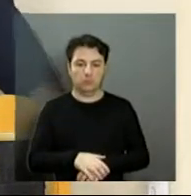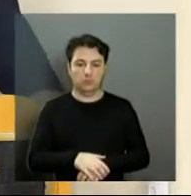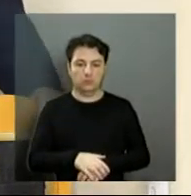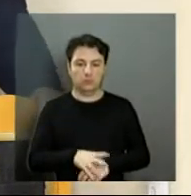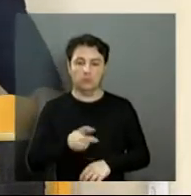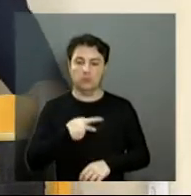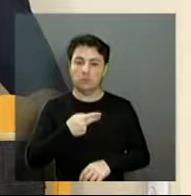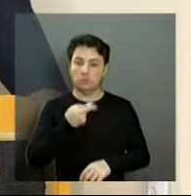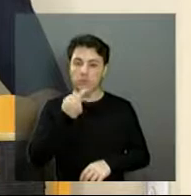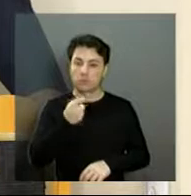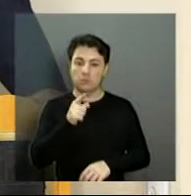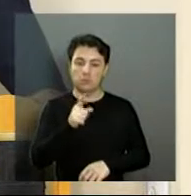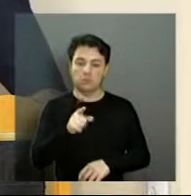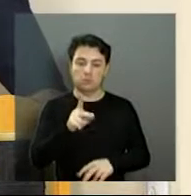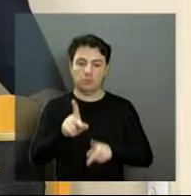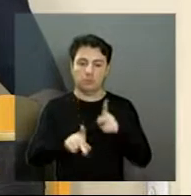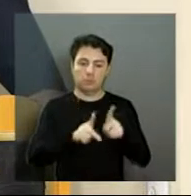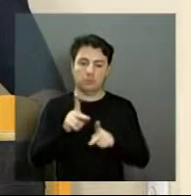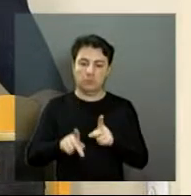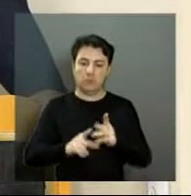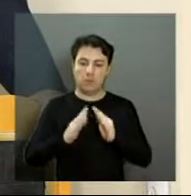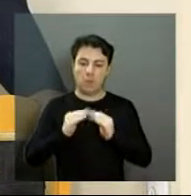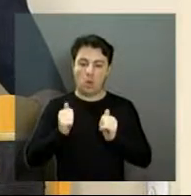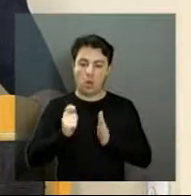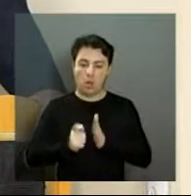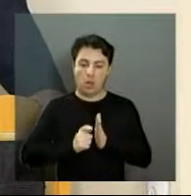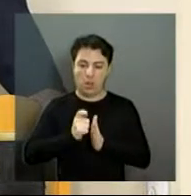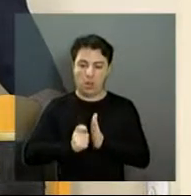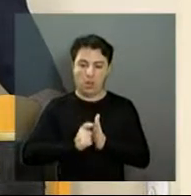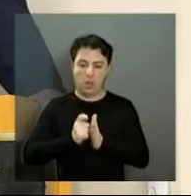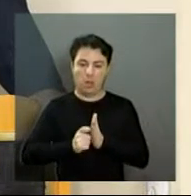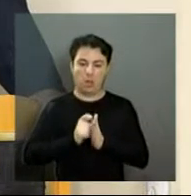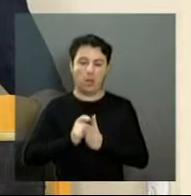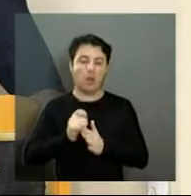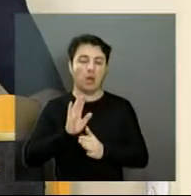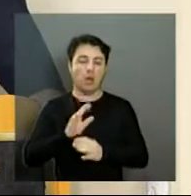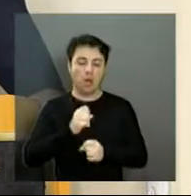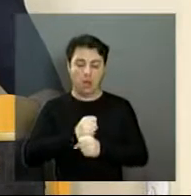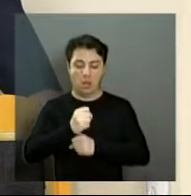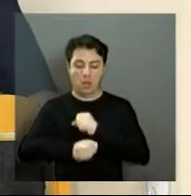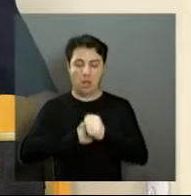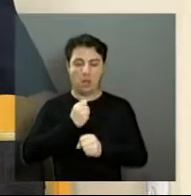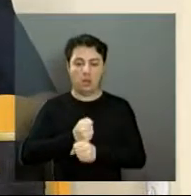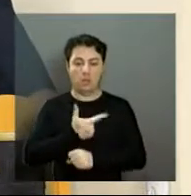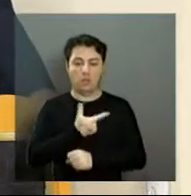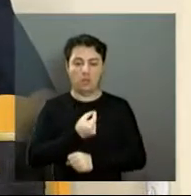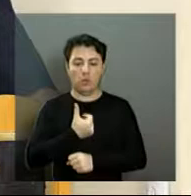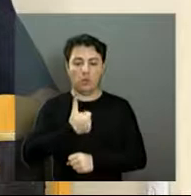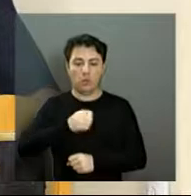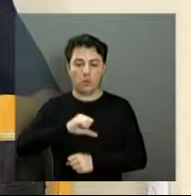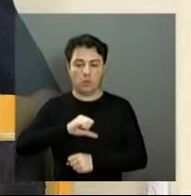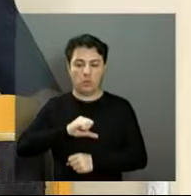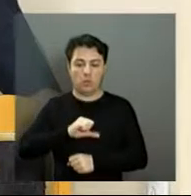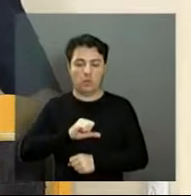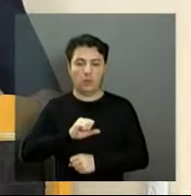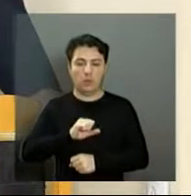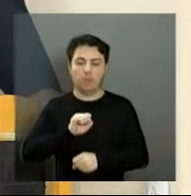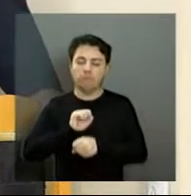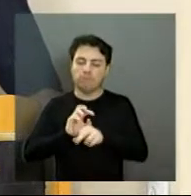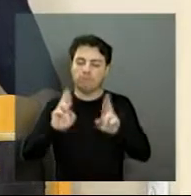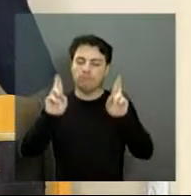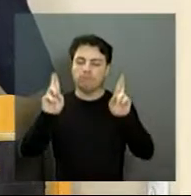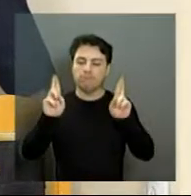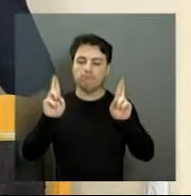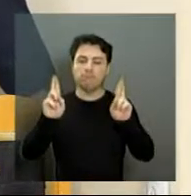moradores da nossa cidade, que tem um ano 2019 com muita esperança, com